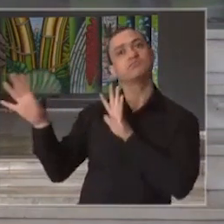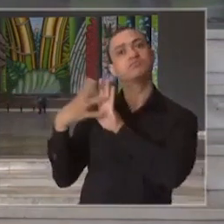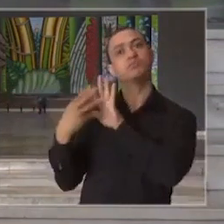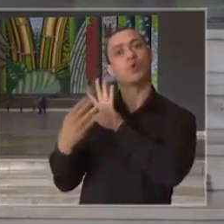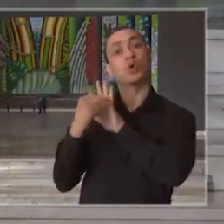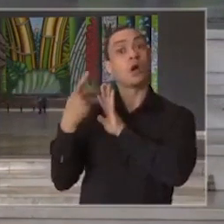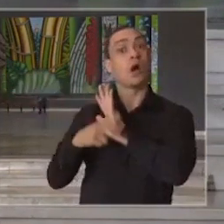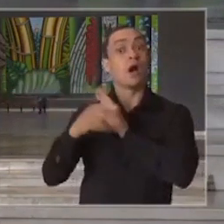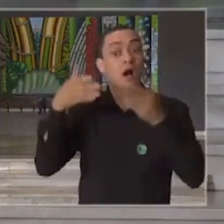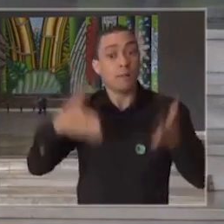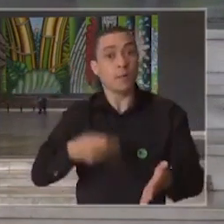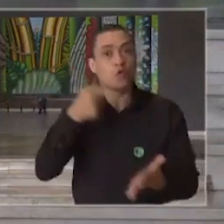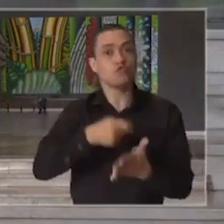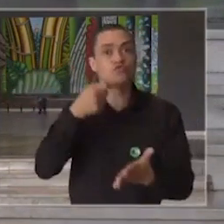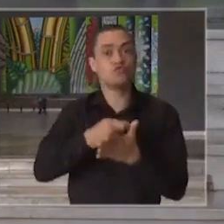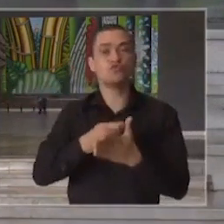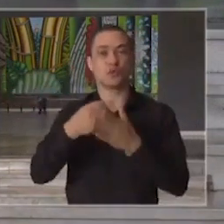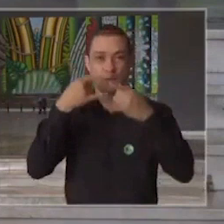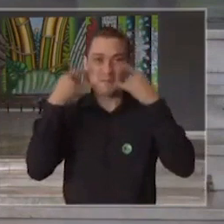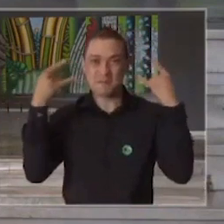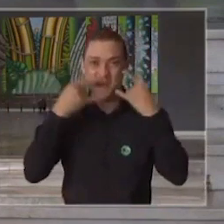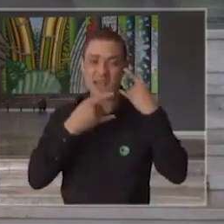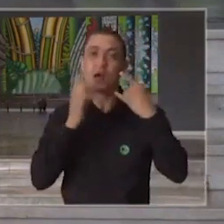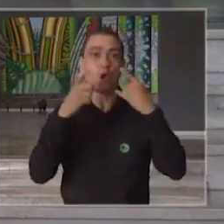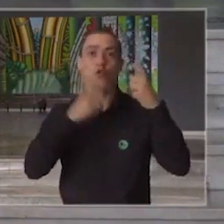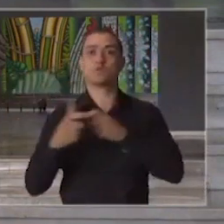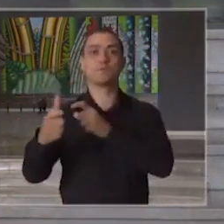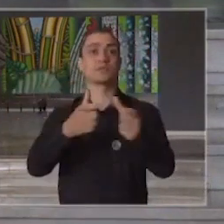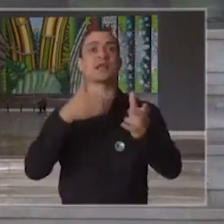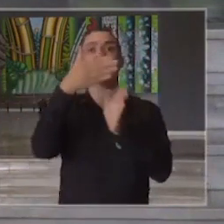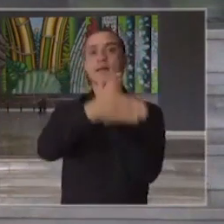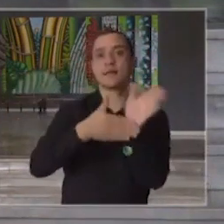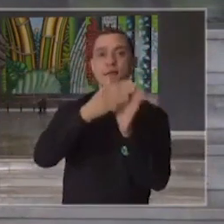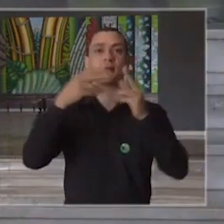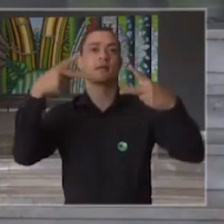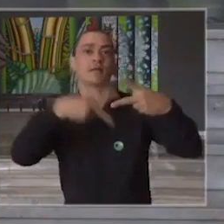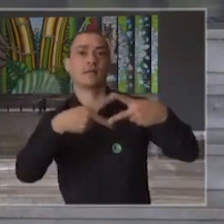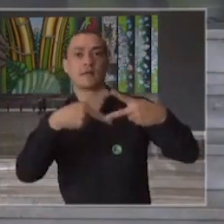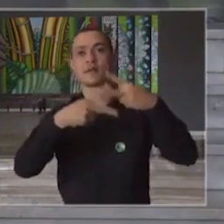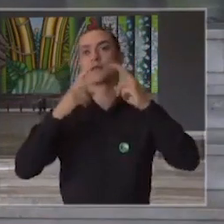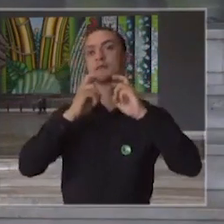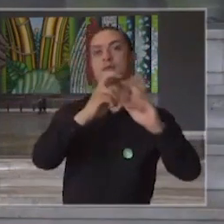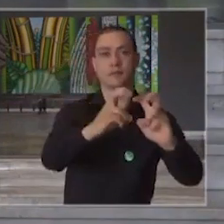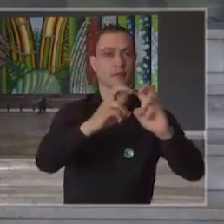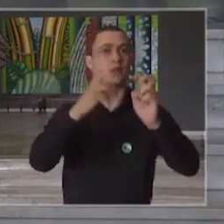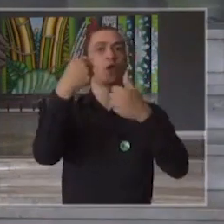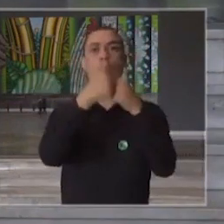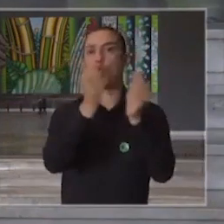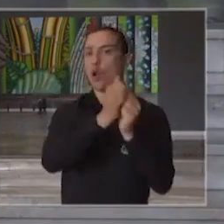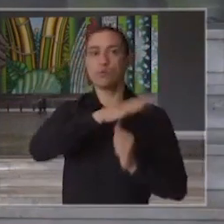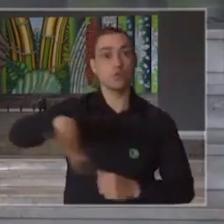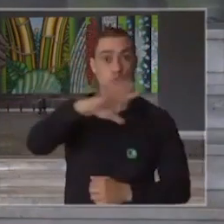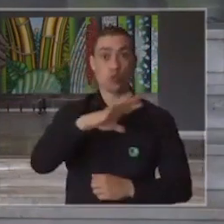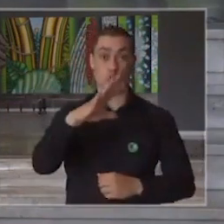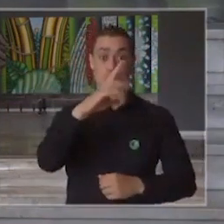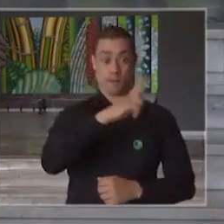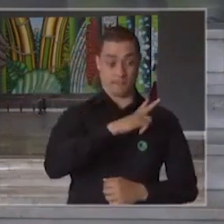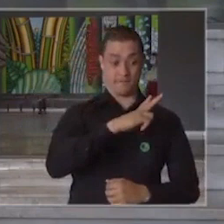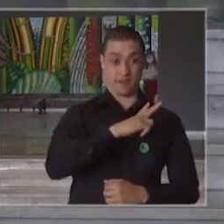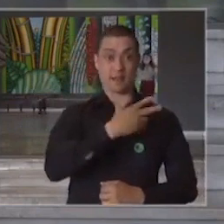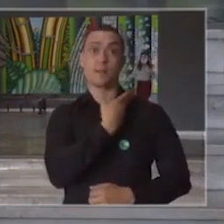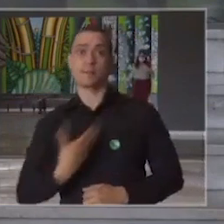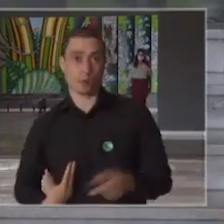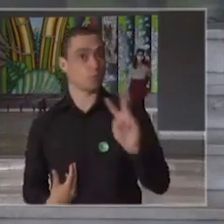obrigatoriedade no uso de máscaras em todos os meios de transporte público e privados. Agora,